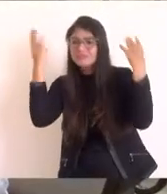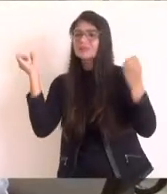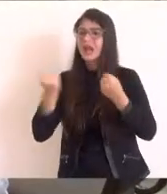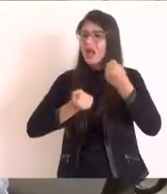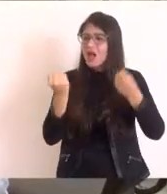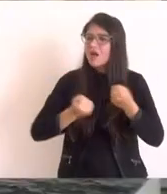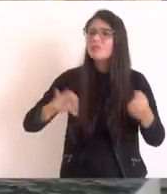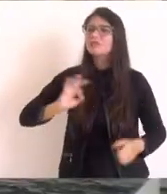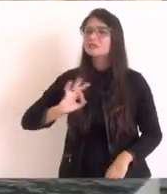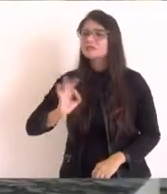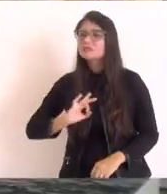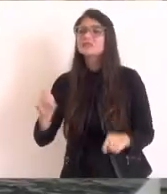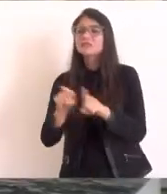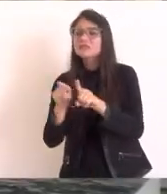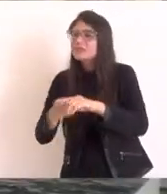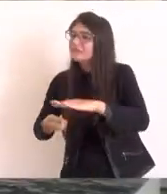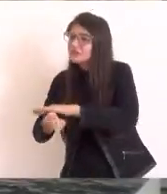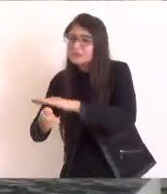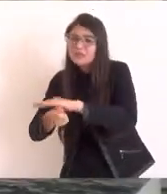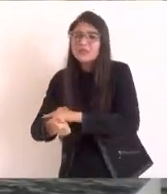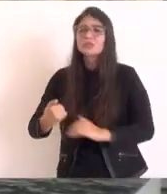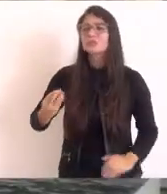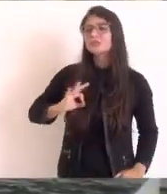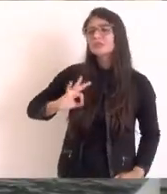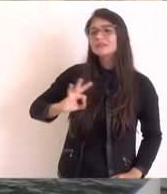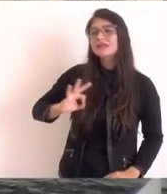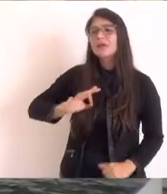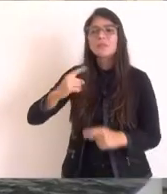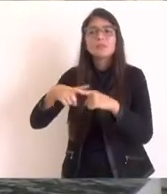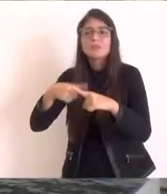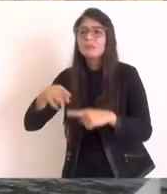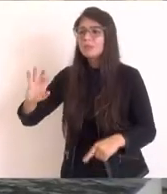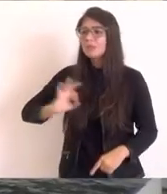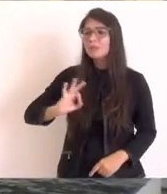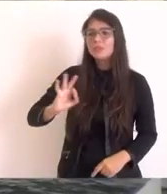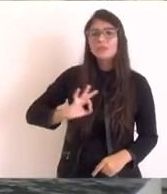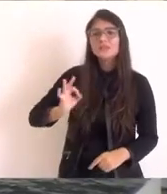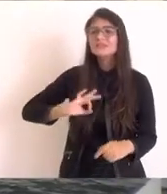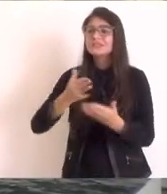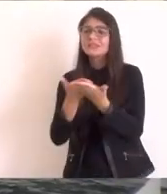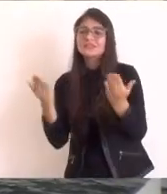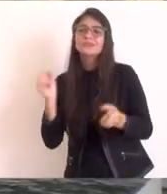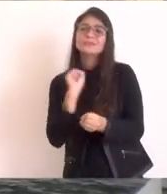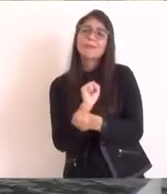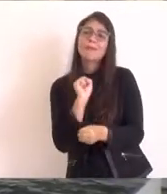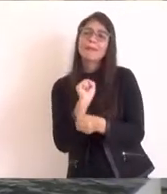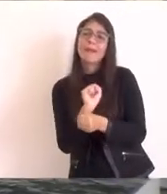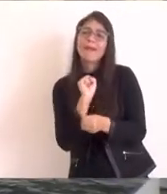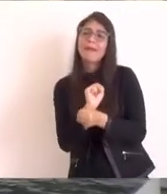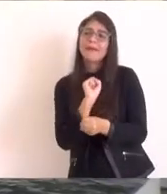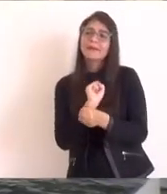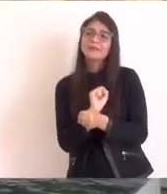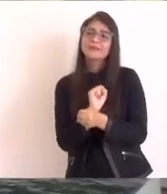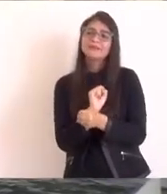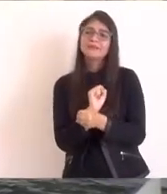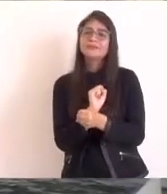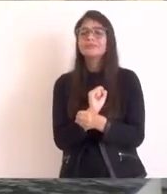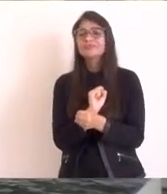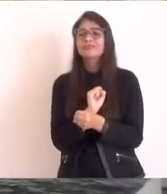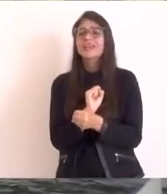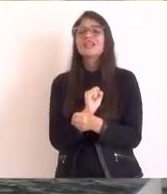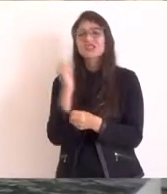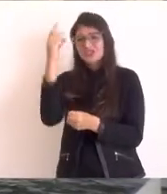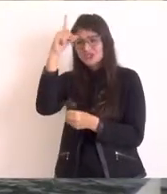esses policiais que ficam à mercê de aguardar precariamente